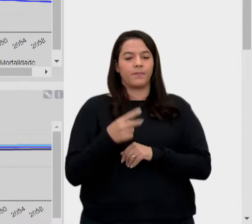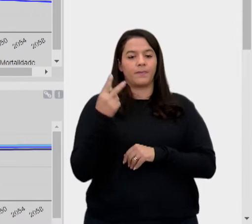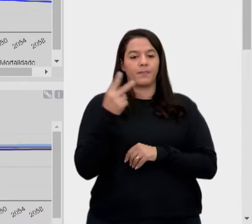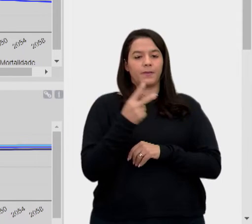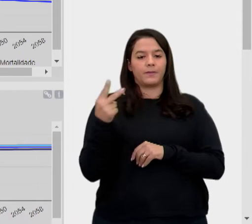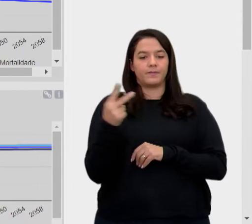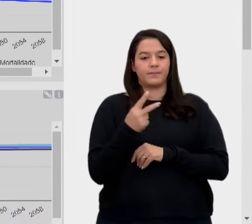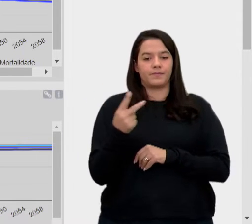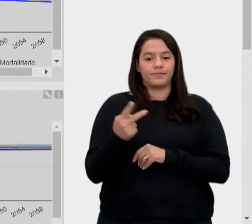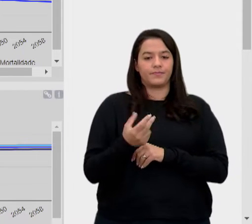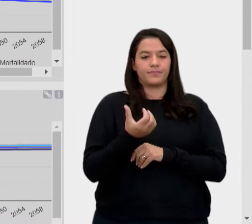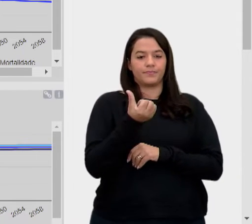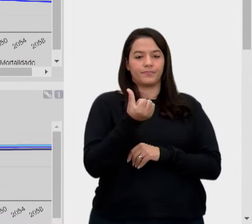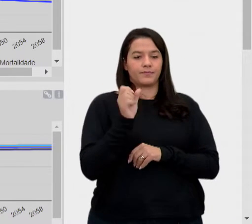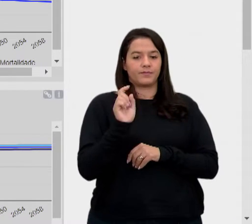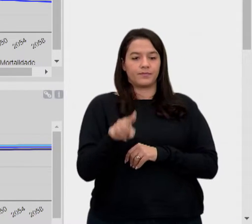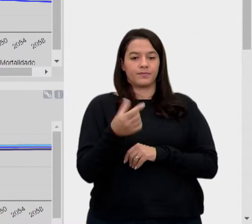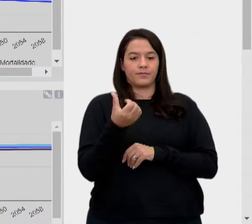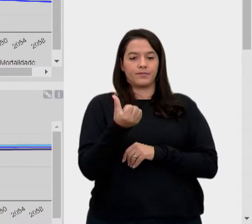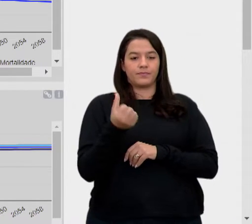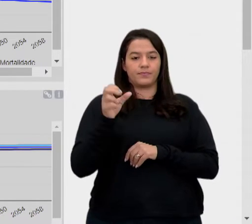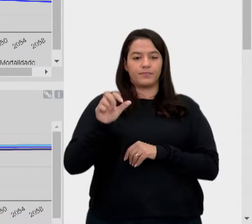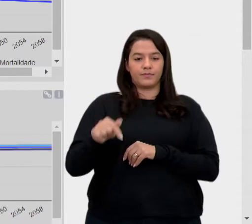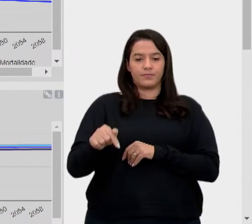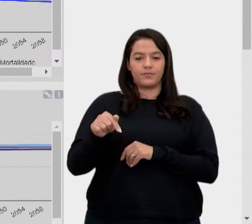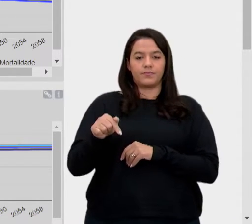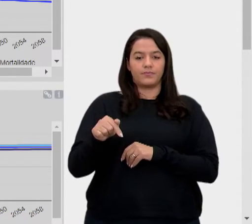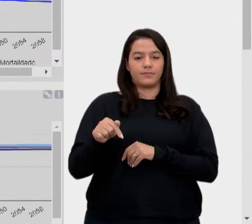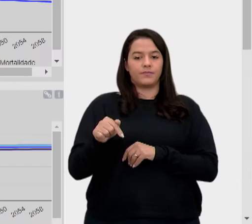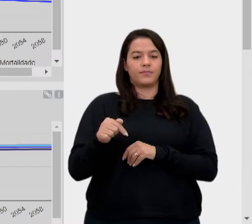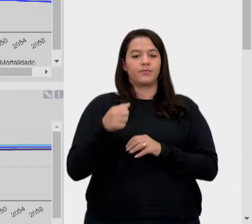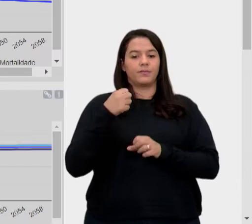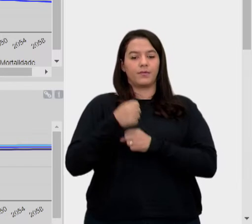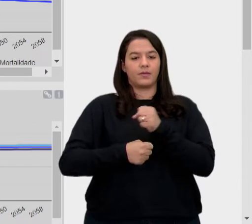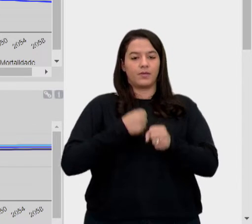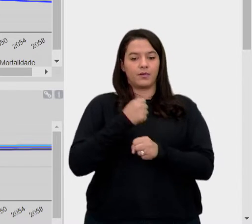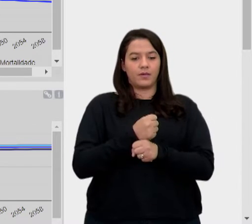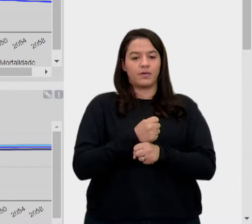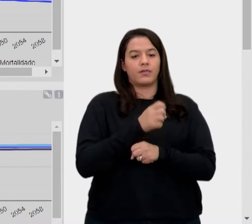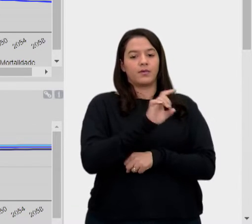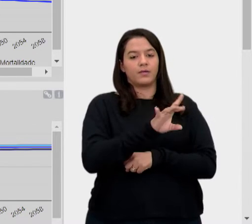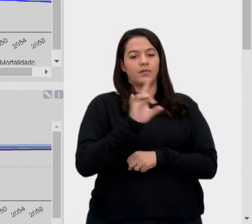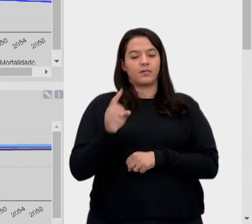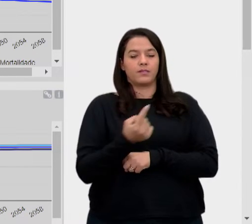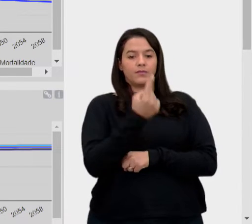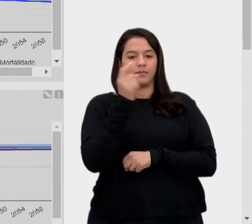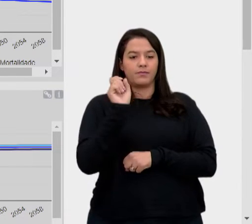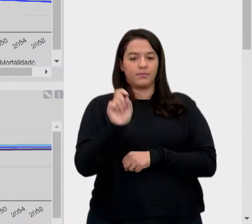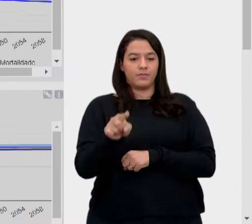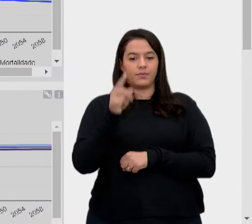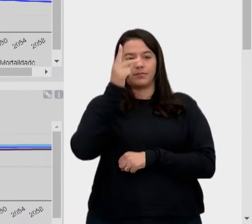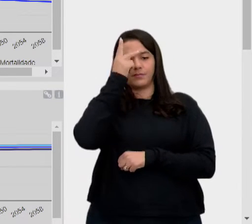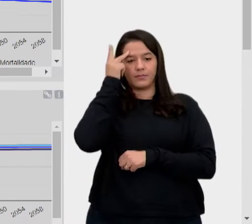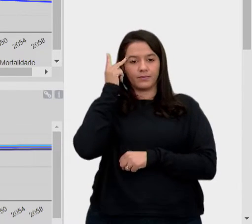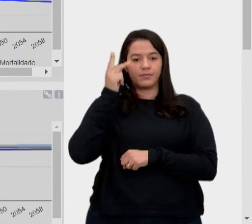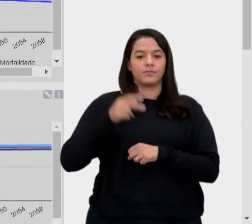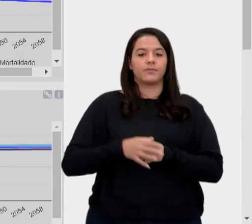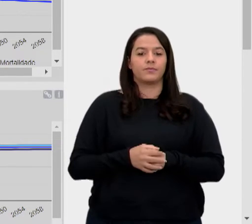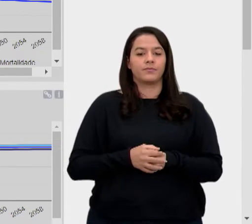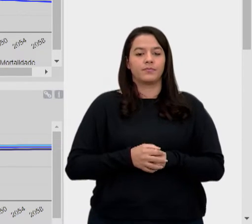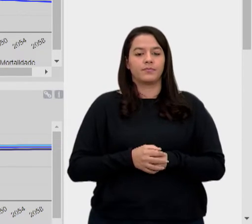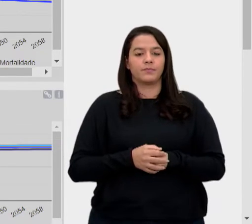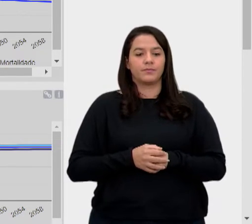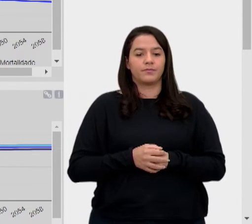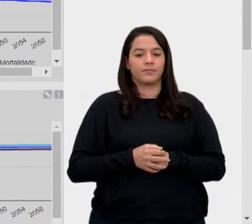Está lá. 6,67 a cada mil habitantes. Está certo? E a taxa de natalidade?